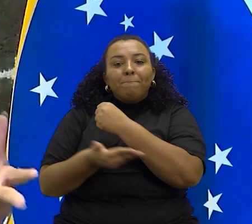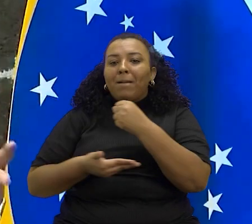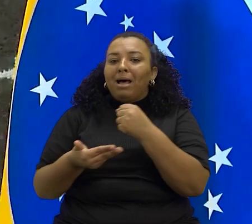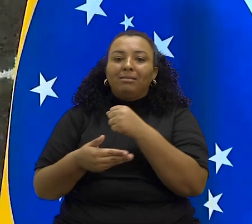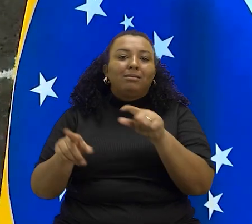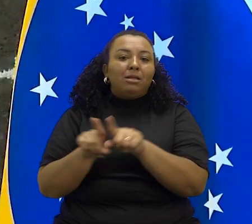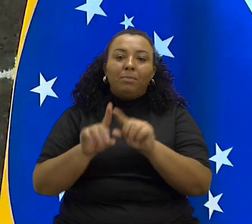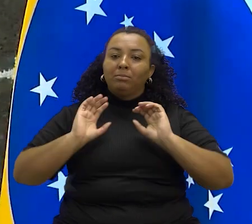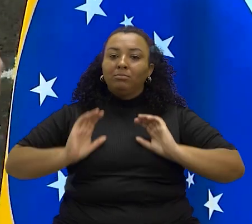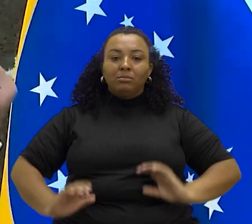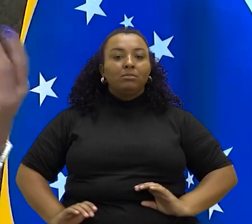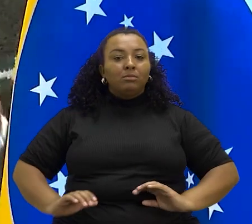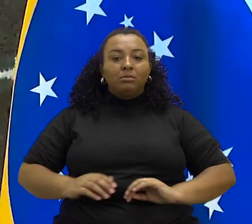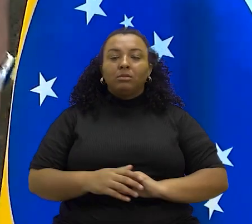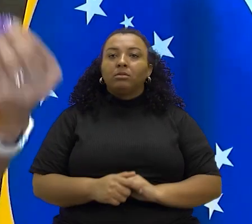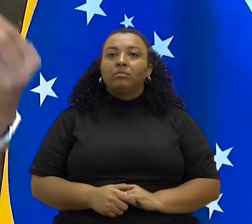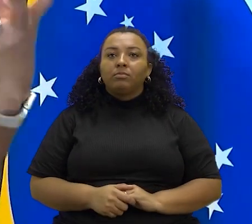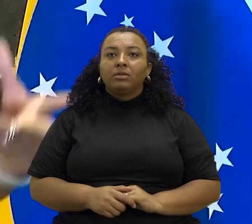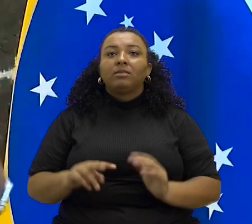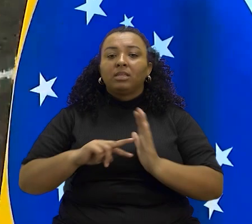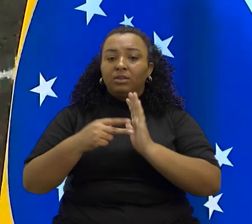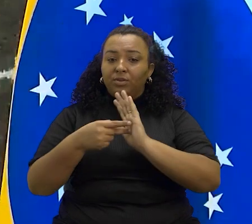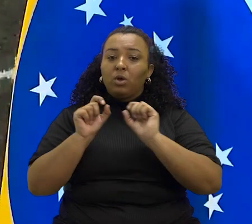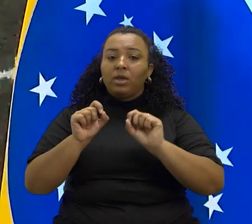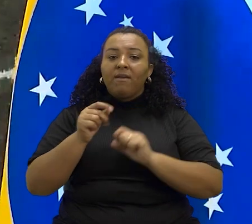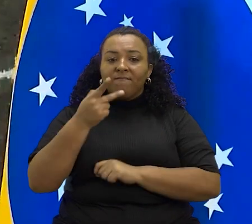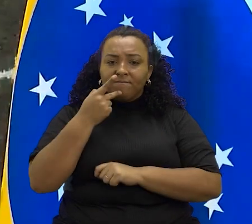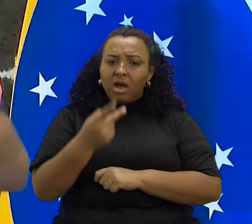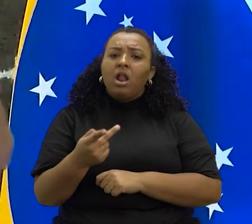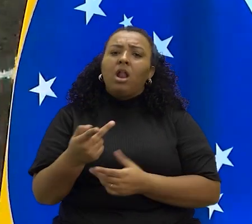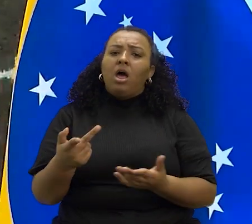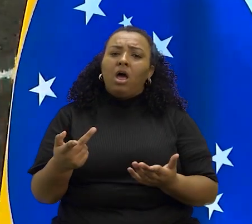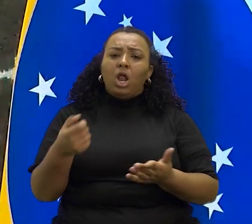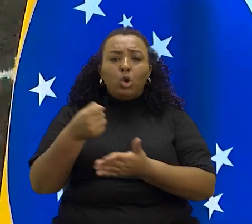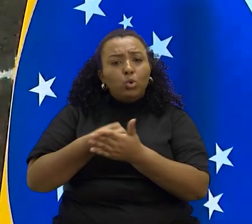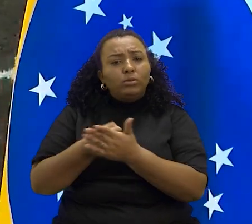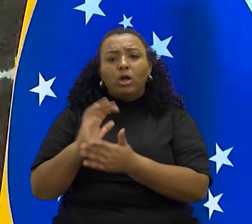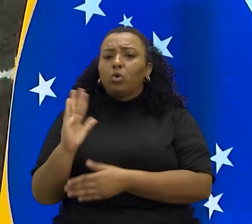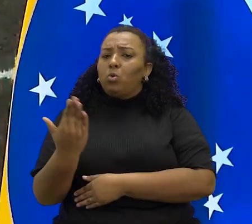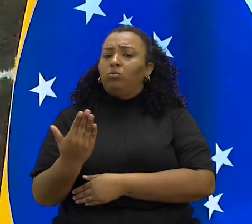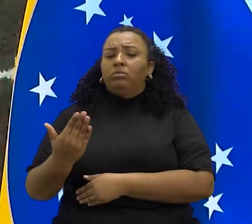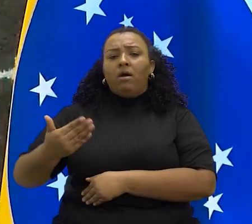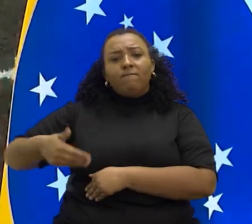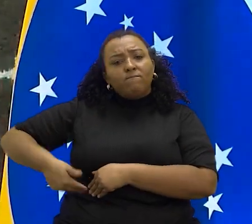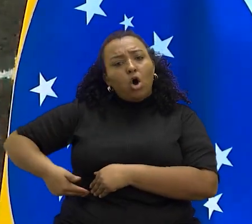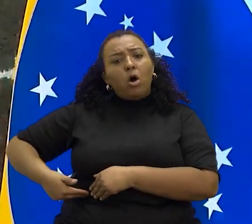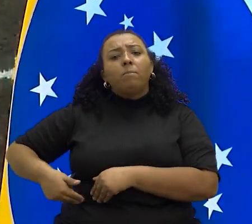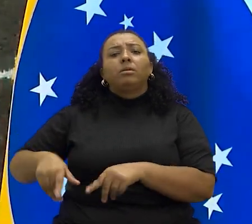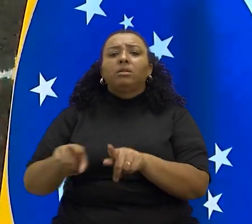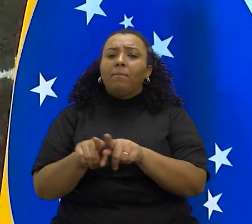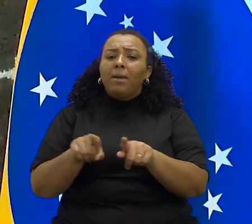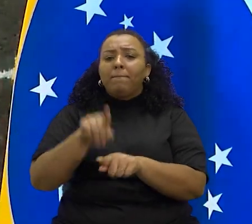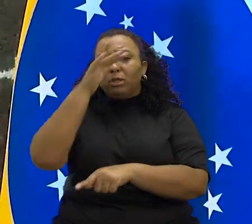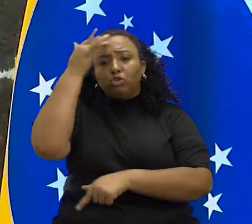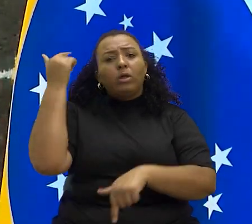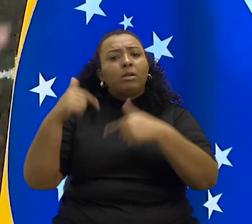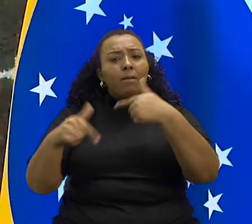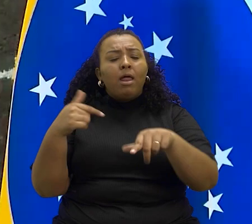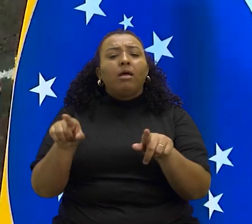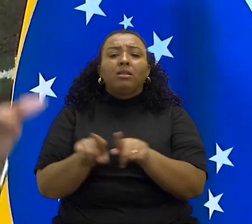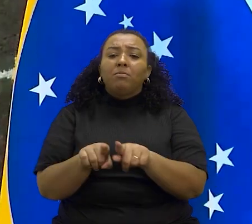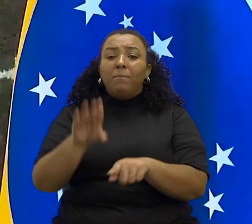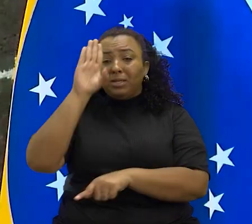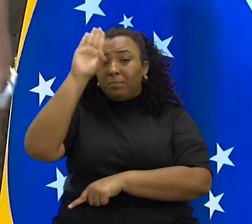digna e básica. E garantir a mínima, a vida digna e básica significa a gente falar do combate à fome, significa falar da empregabilidade dessas pessoas,